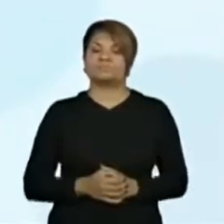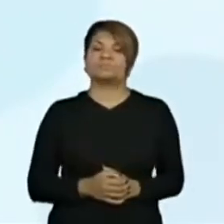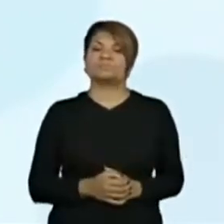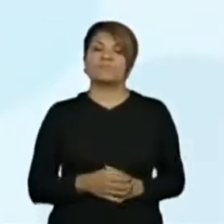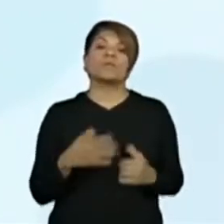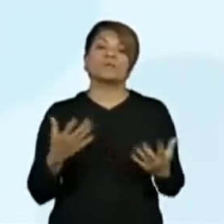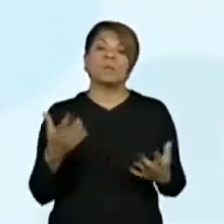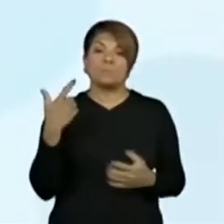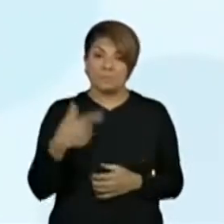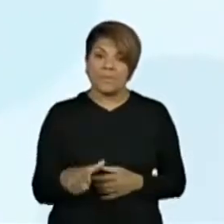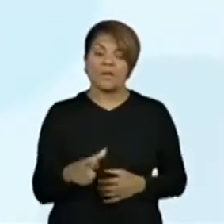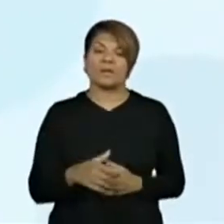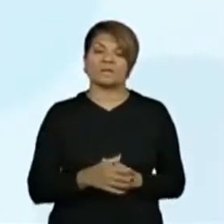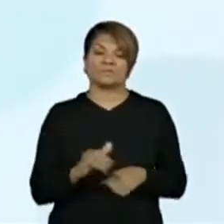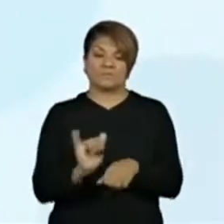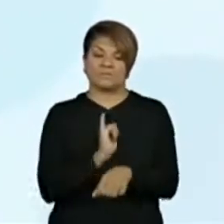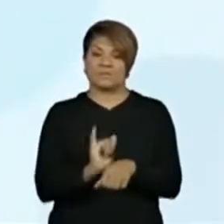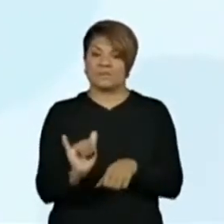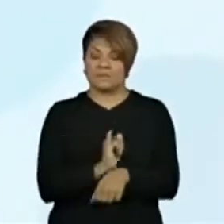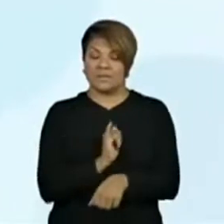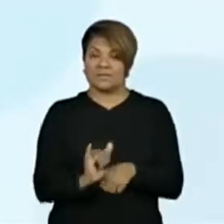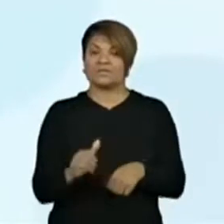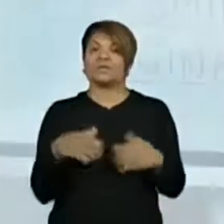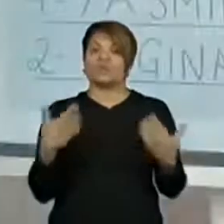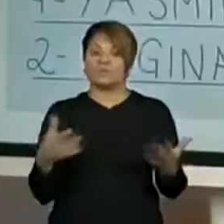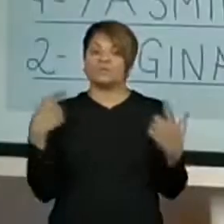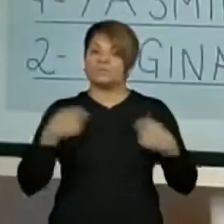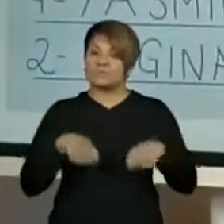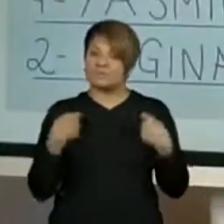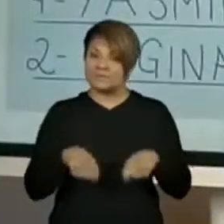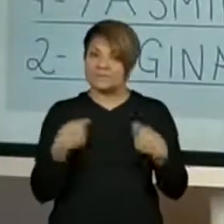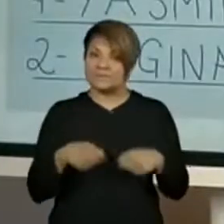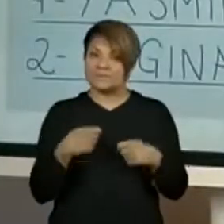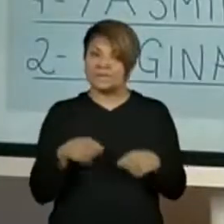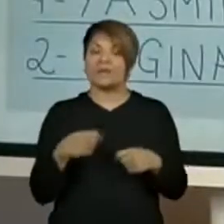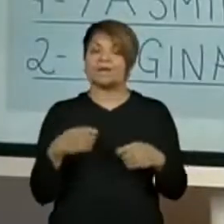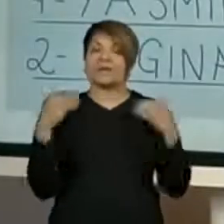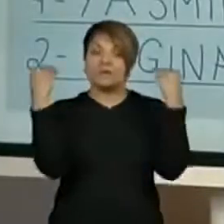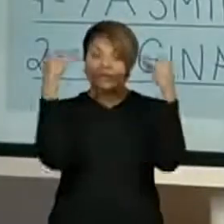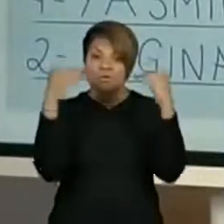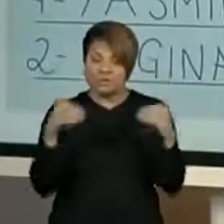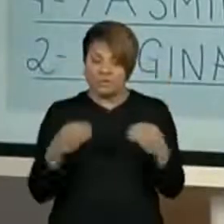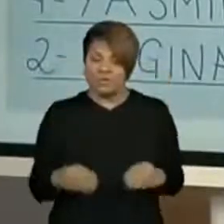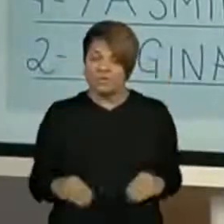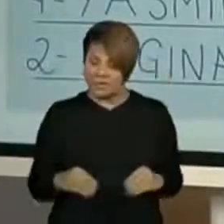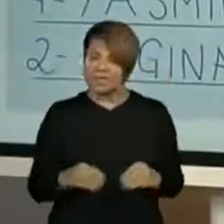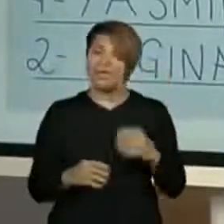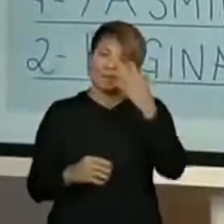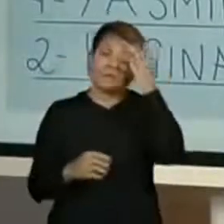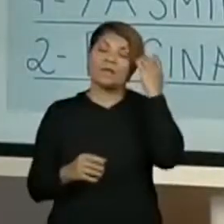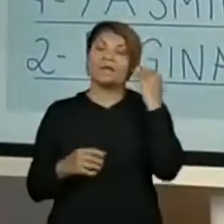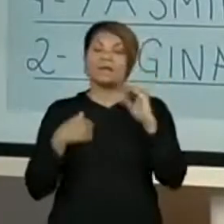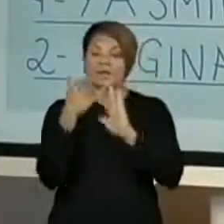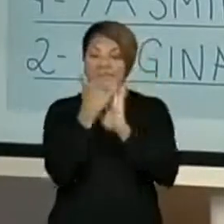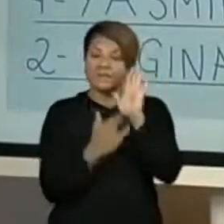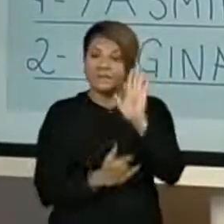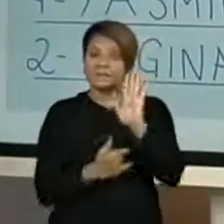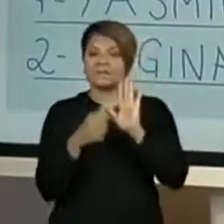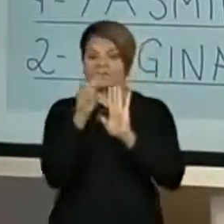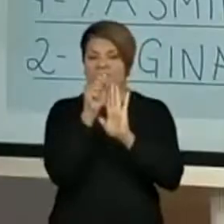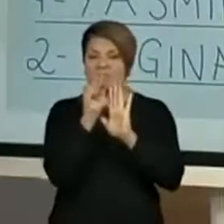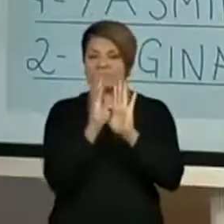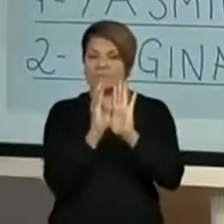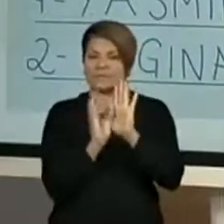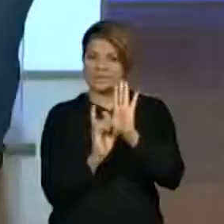mais uma estratégia quando vocês precisarem colocar uma lista em ordem alfabética. Gostaram dessa dica?